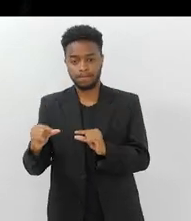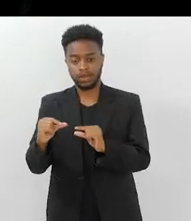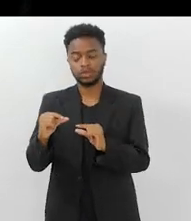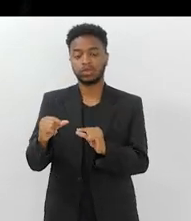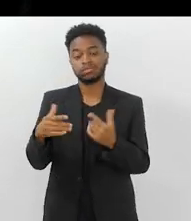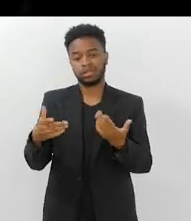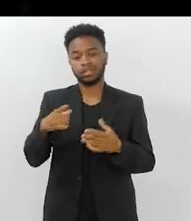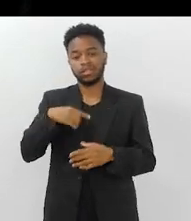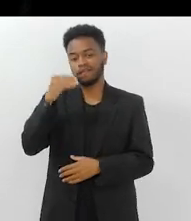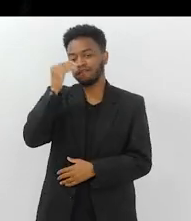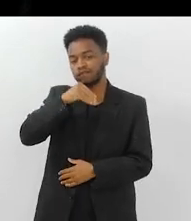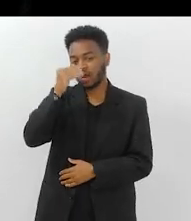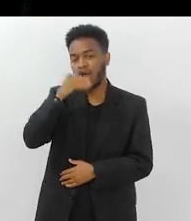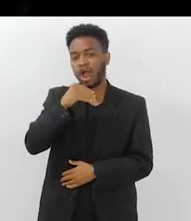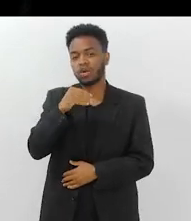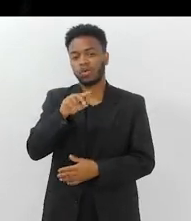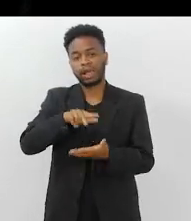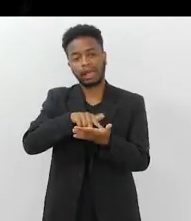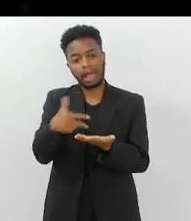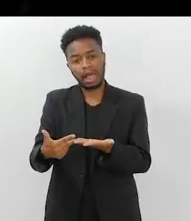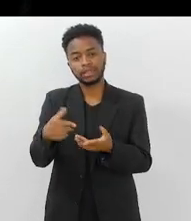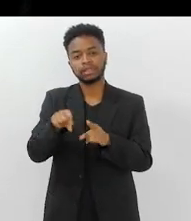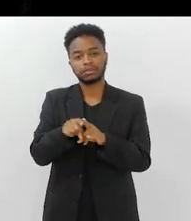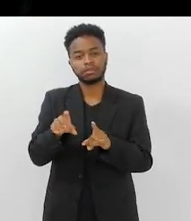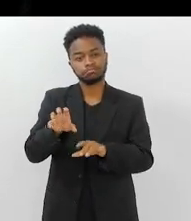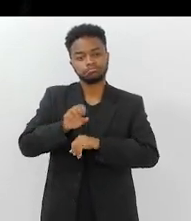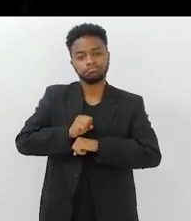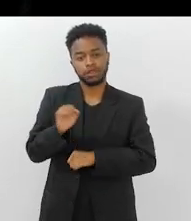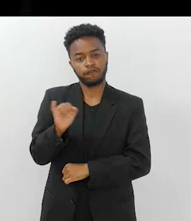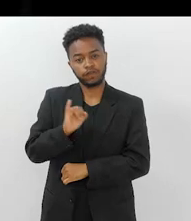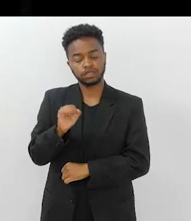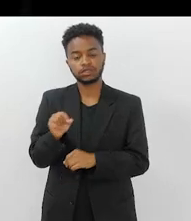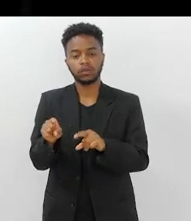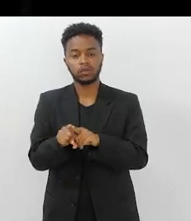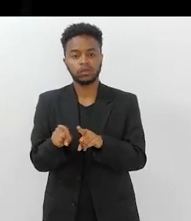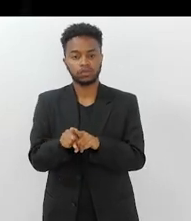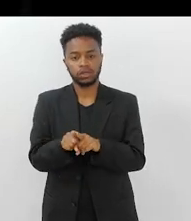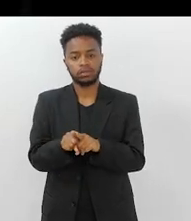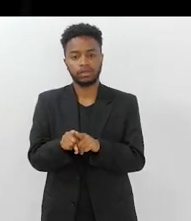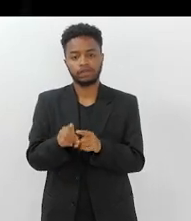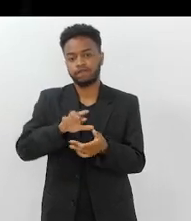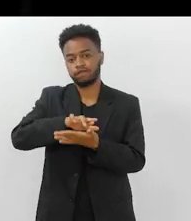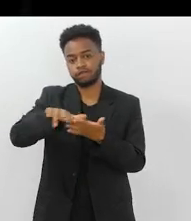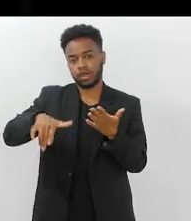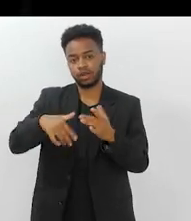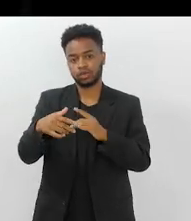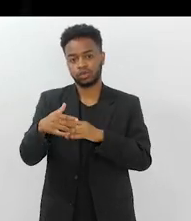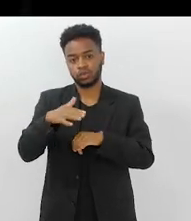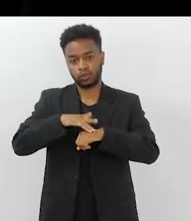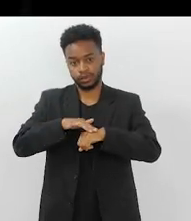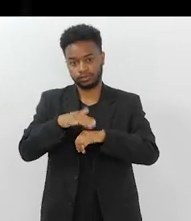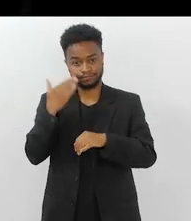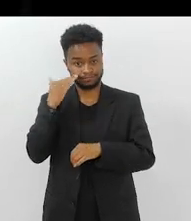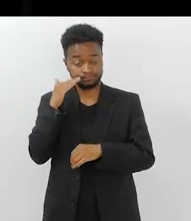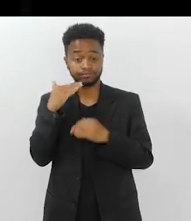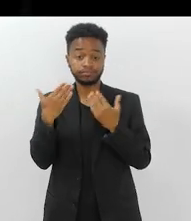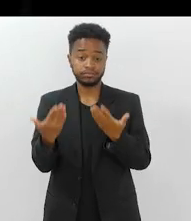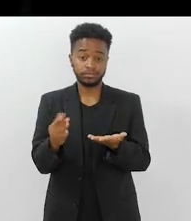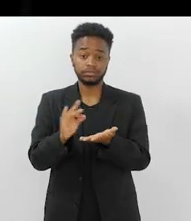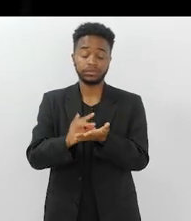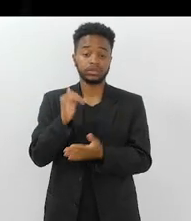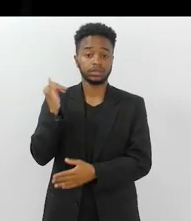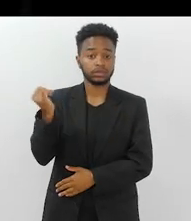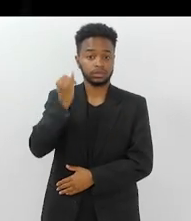tendo mais fragilidade, quedas mais suscetíveis a infecções e a várias doenças, entendeu? Então, é